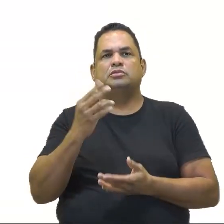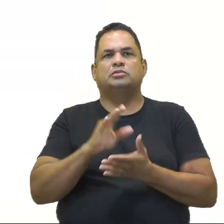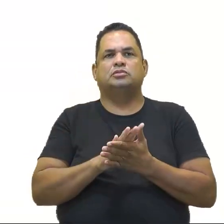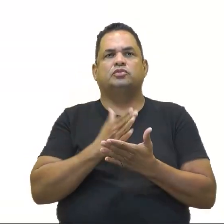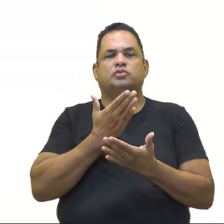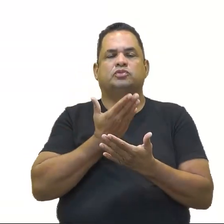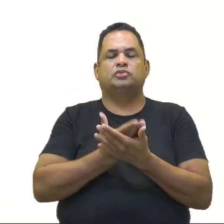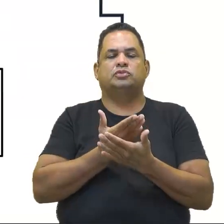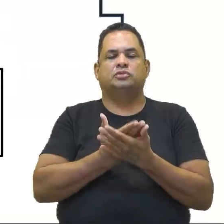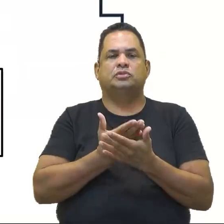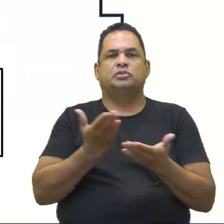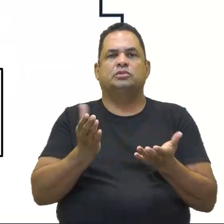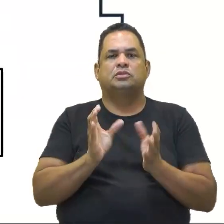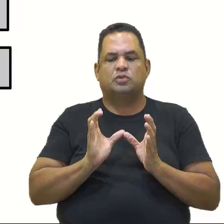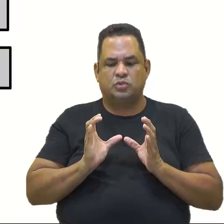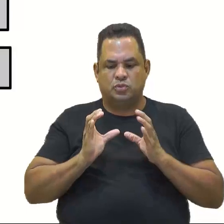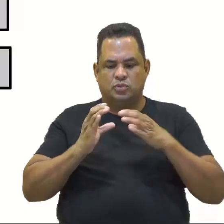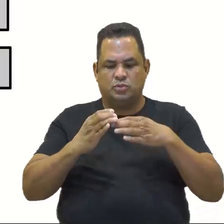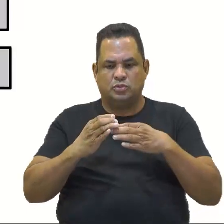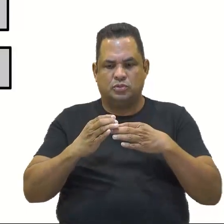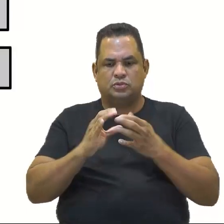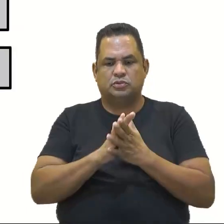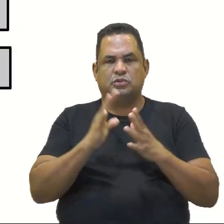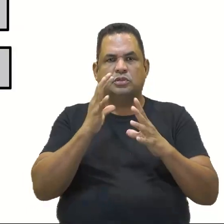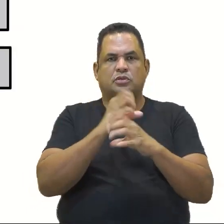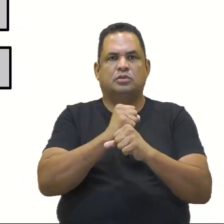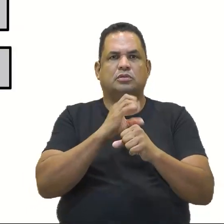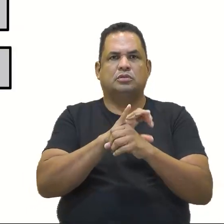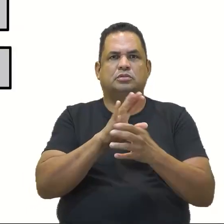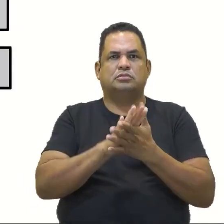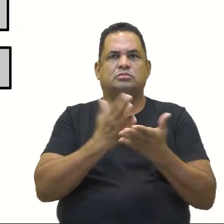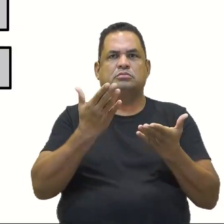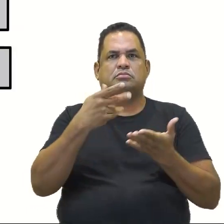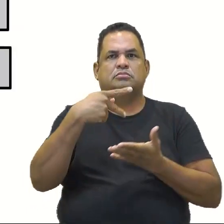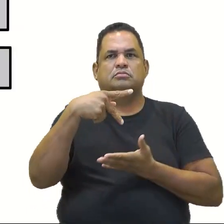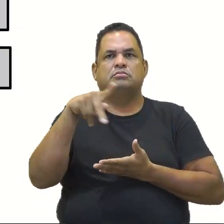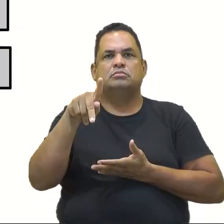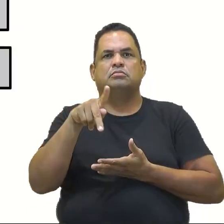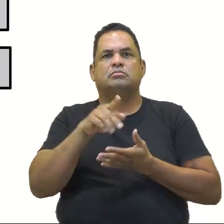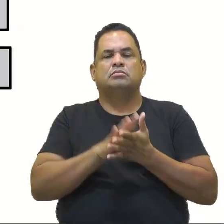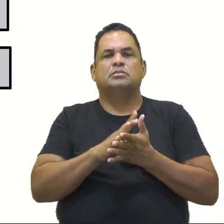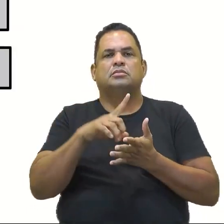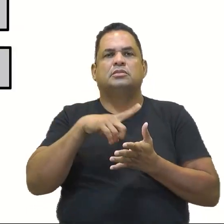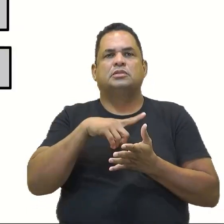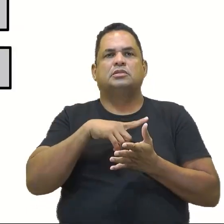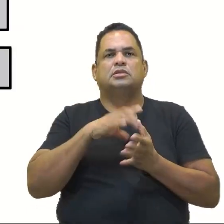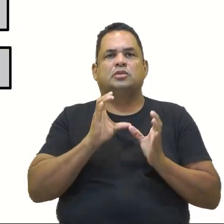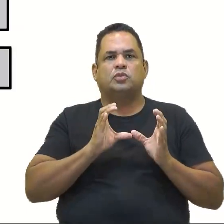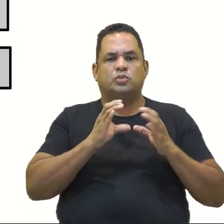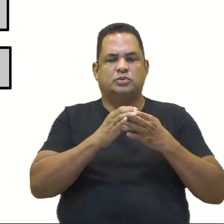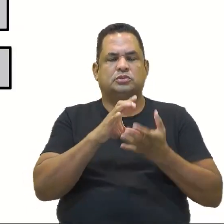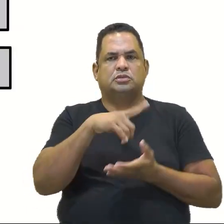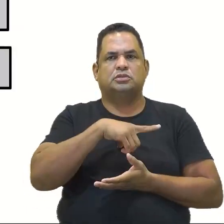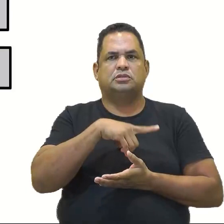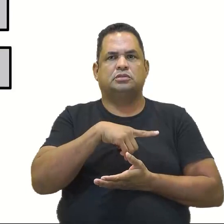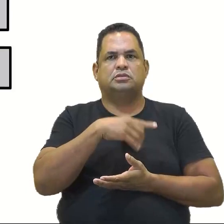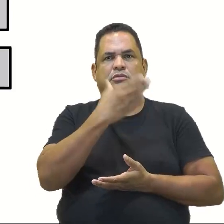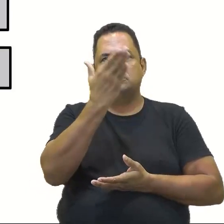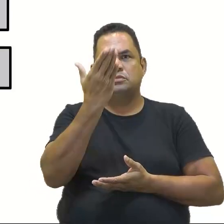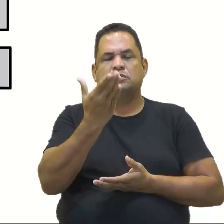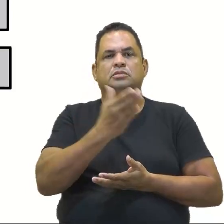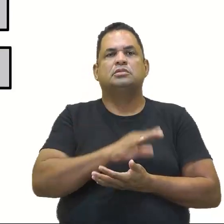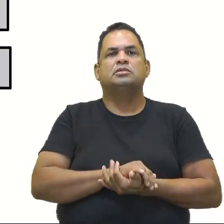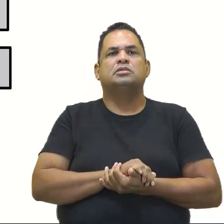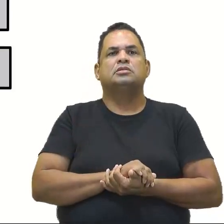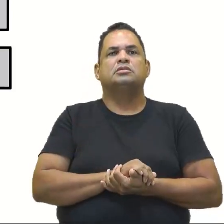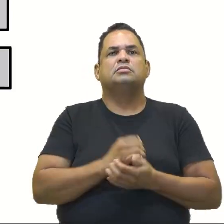operação com conjuntos, né? E aí a gente viu o quê? Que para operar entre conjuntos a gente pode ter várias opções, né? Isso. Na prática